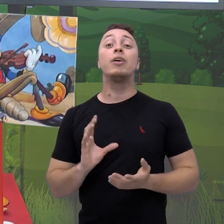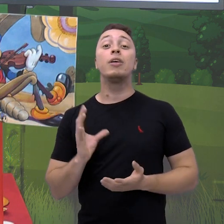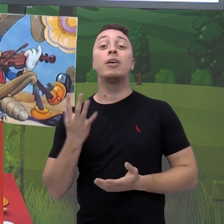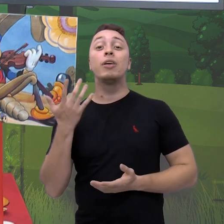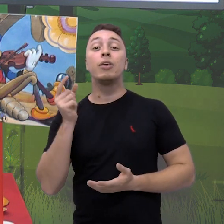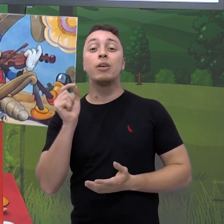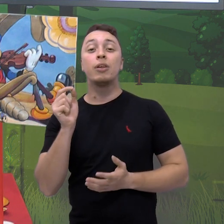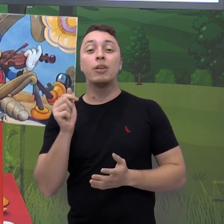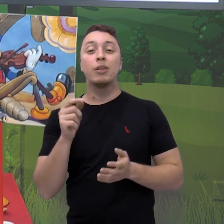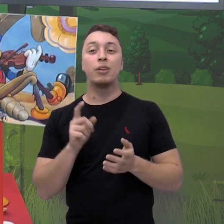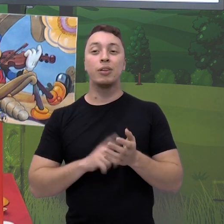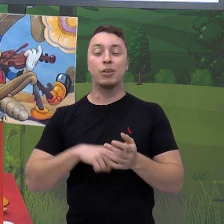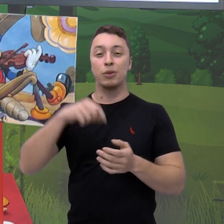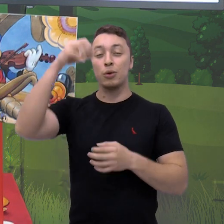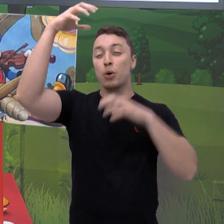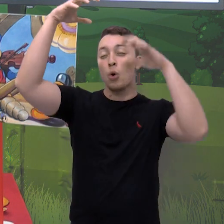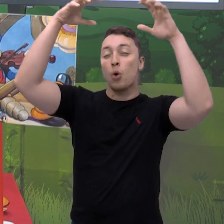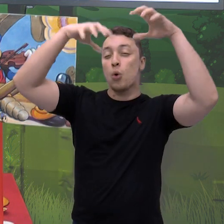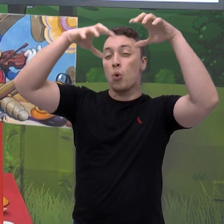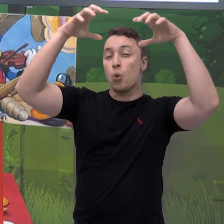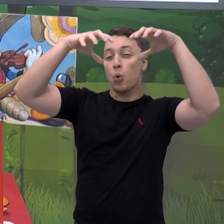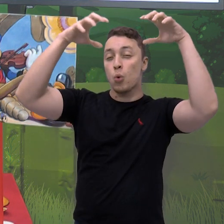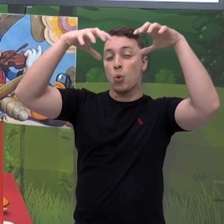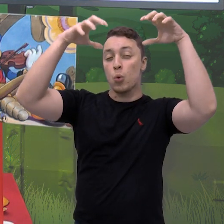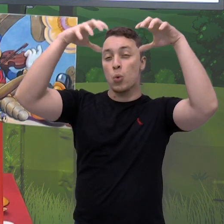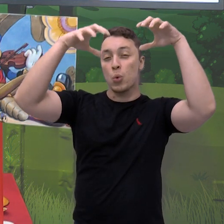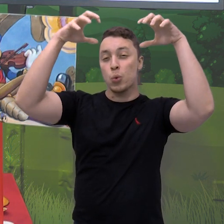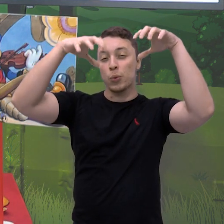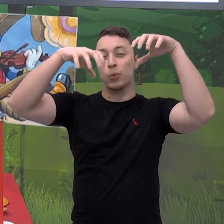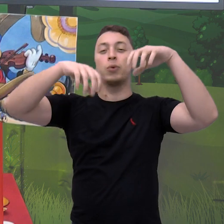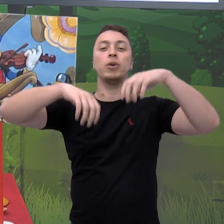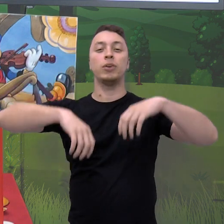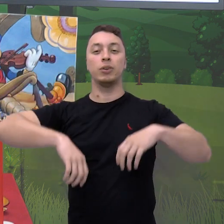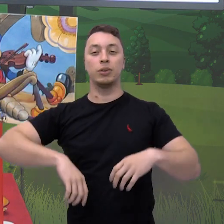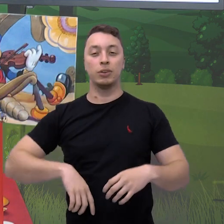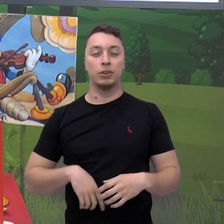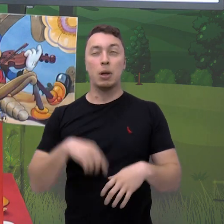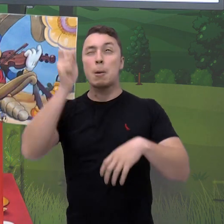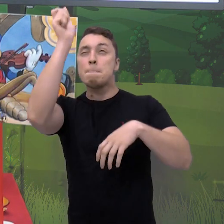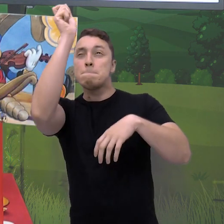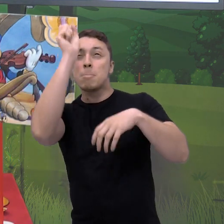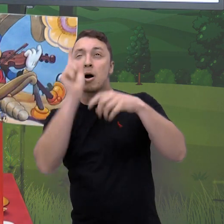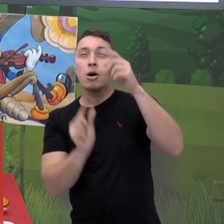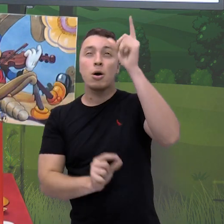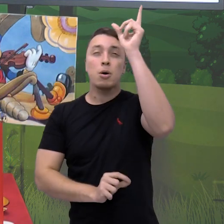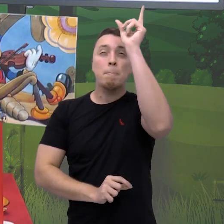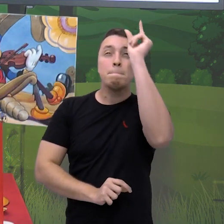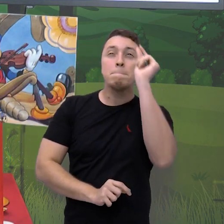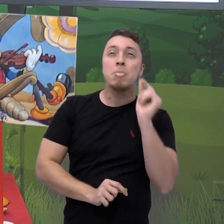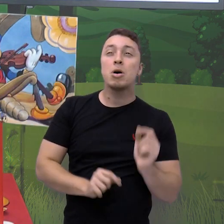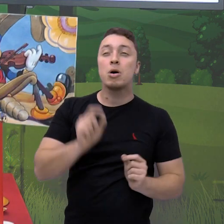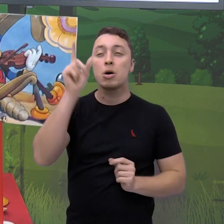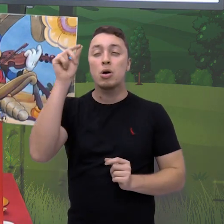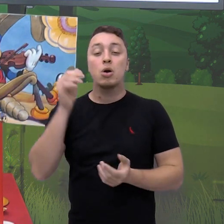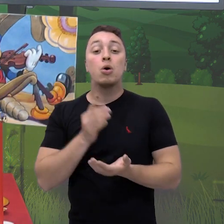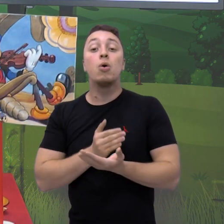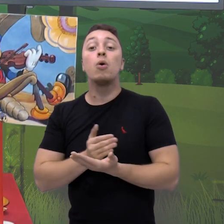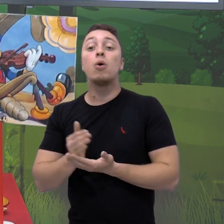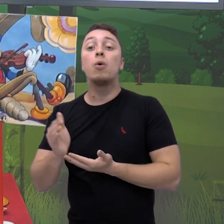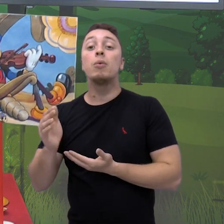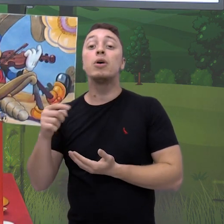os primeiros pingos de chuva. Estava começando o inverno.